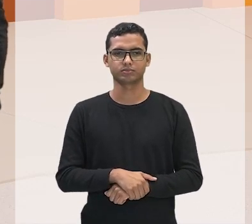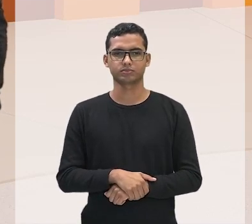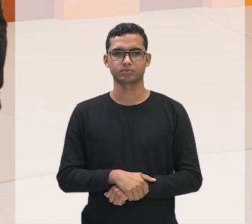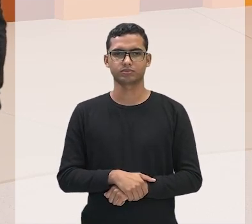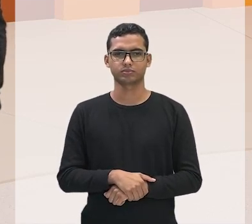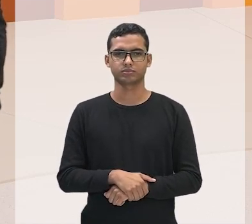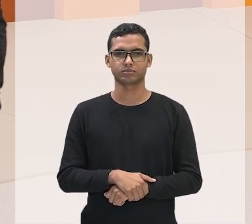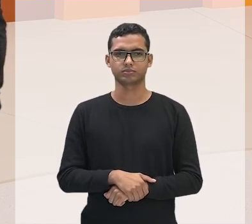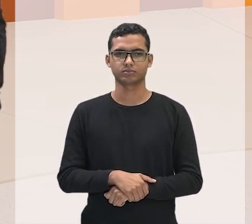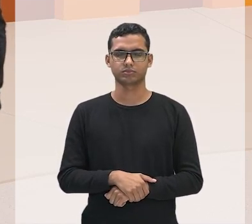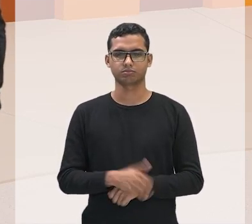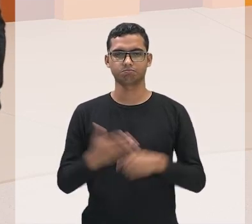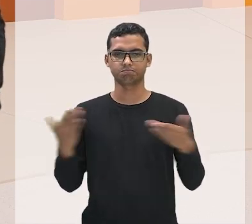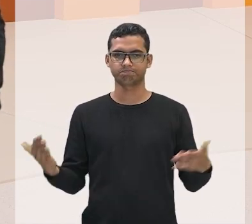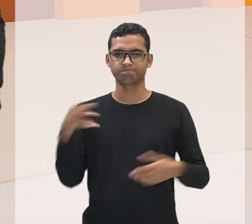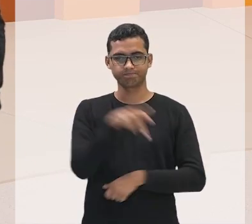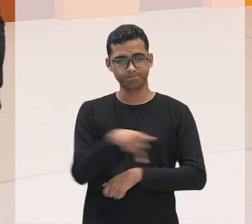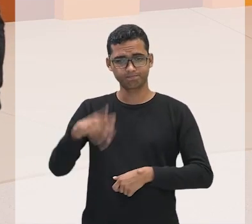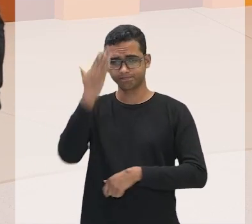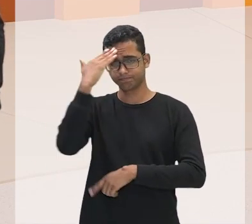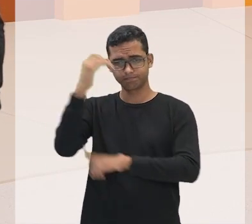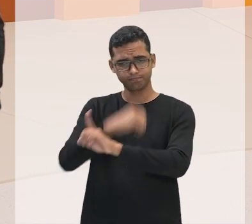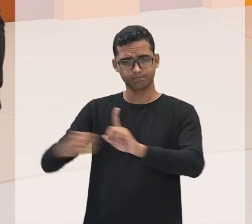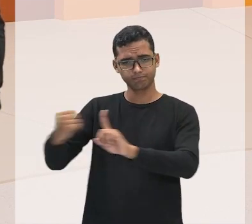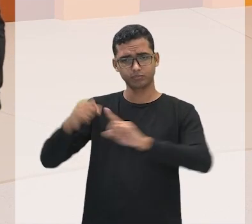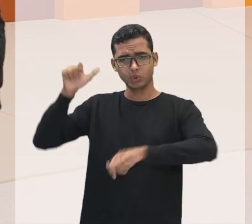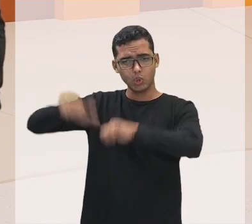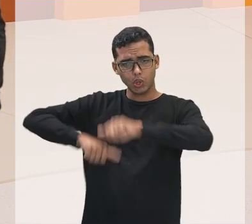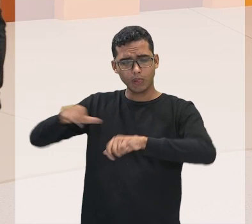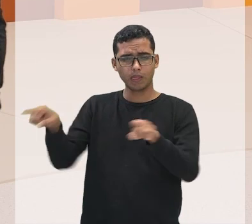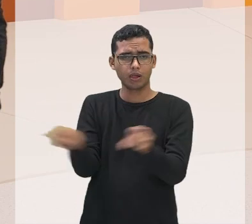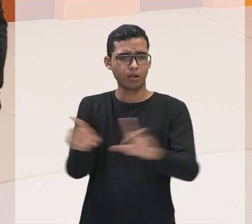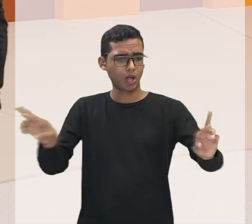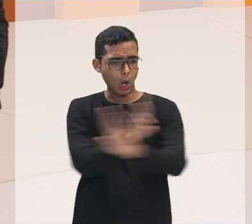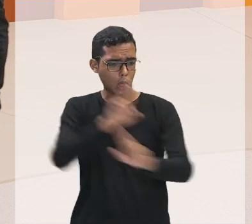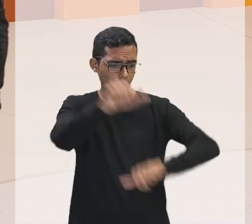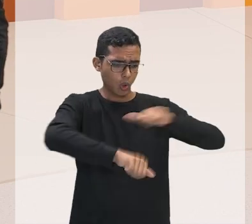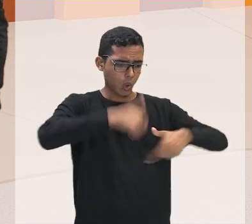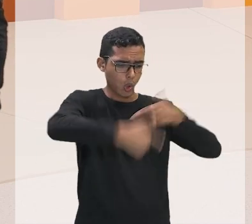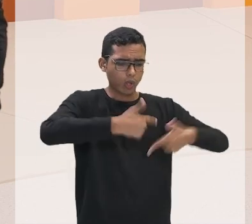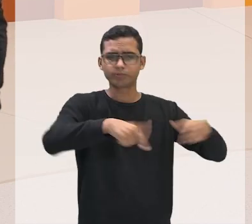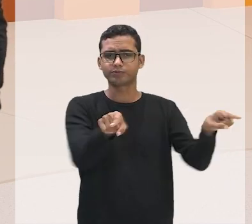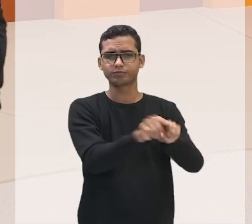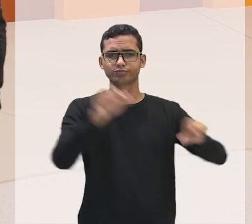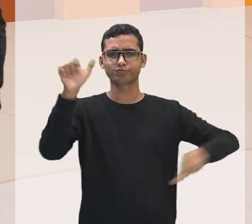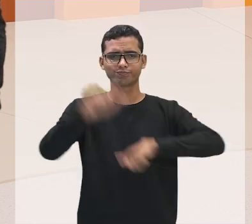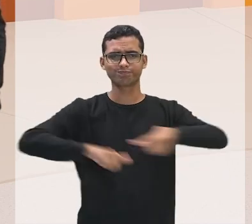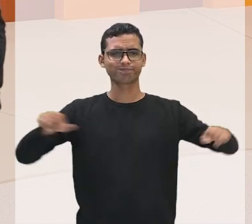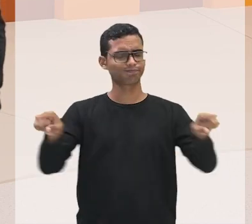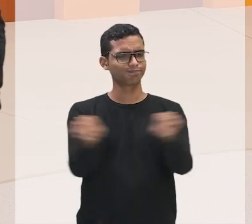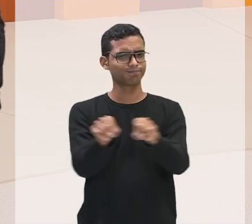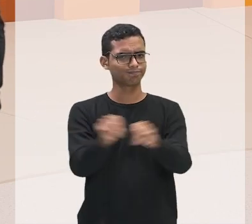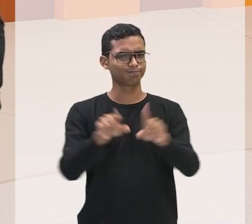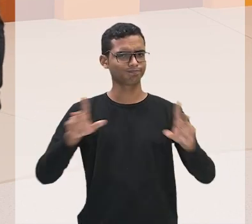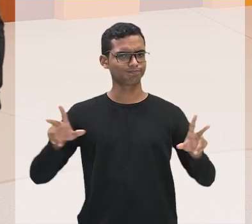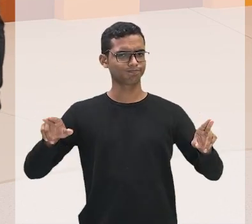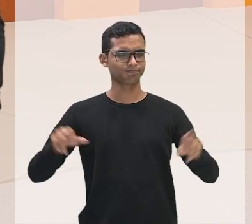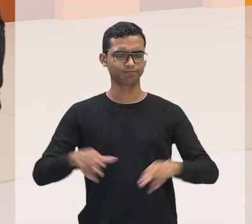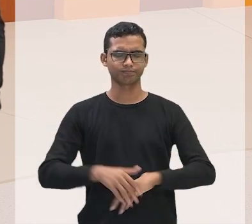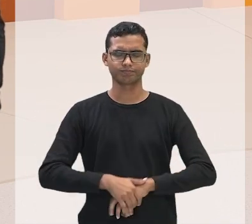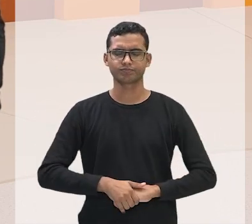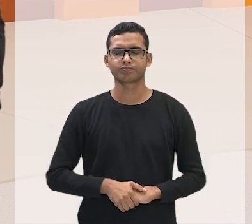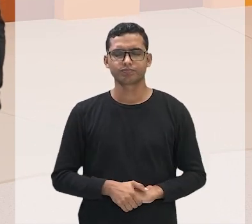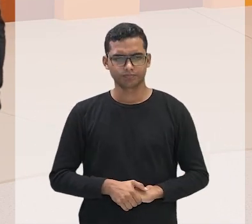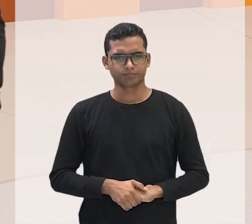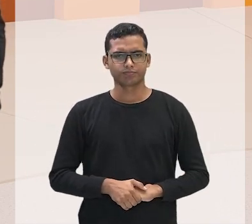Professor Jefferson a gente sabe que a sociedade mudou e as relações de trabalho também mudaram é isso? E claro que